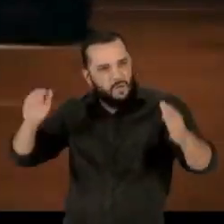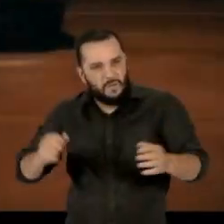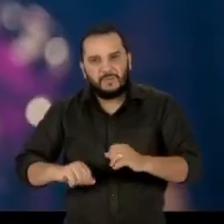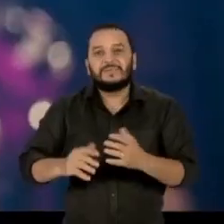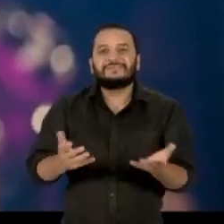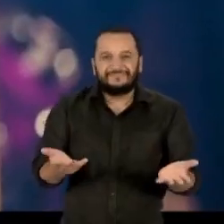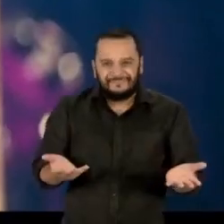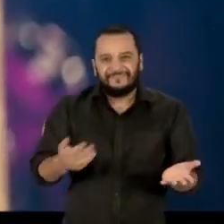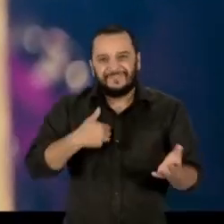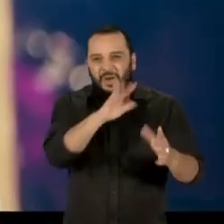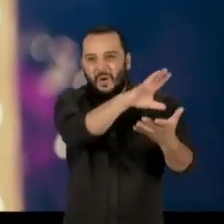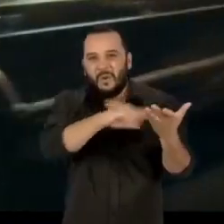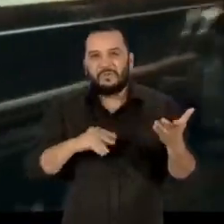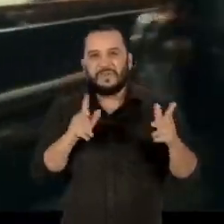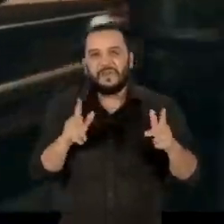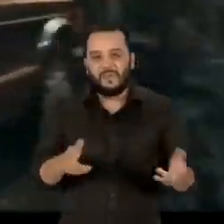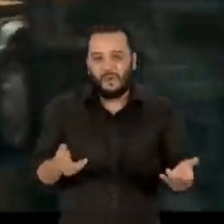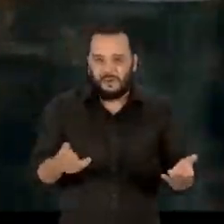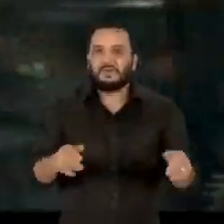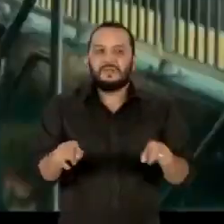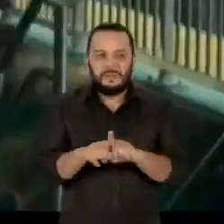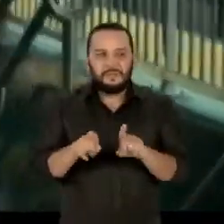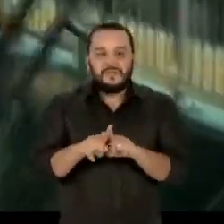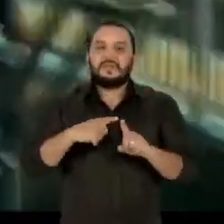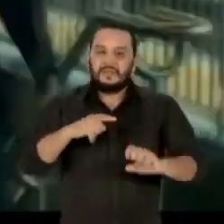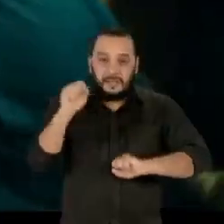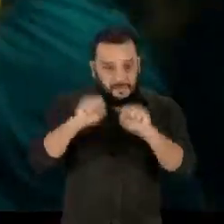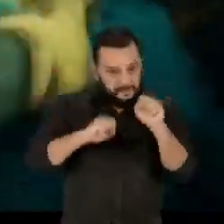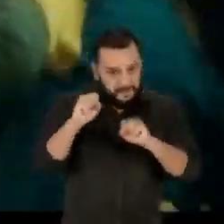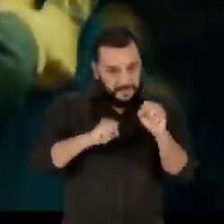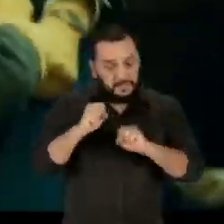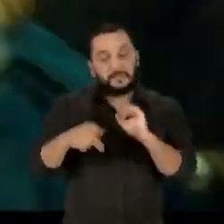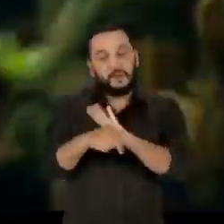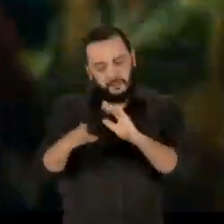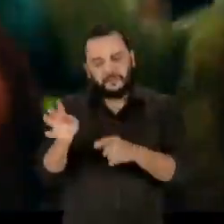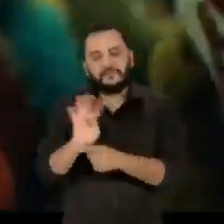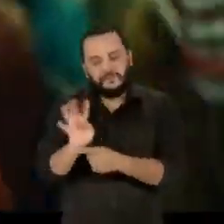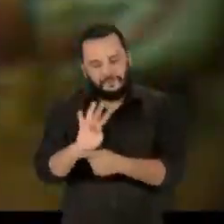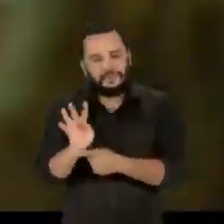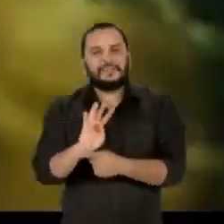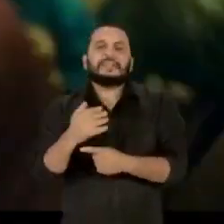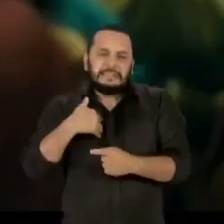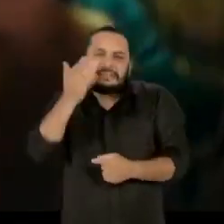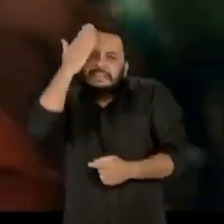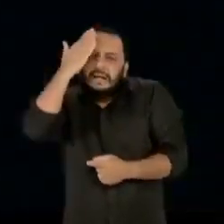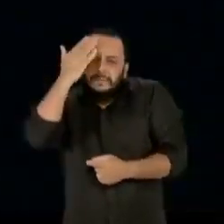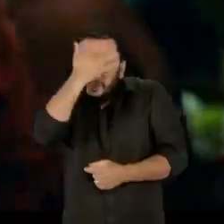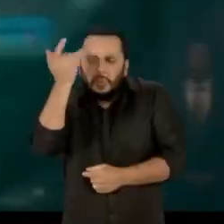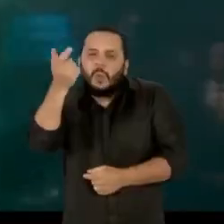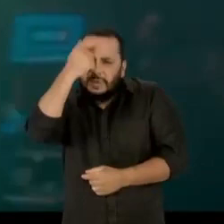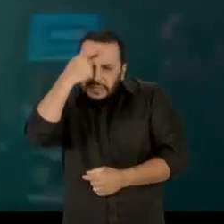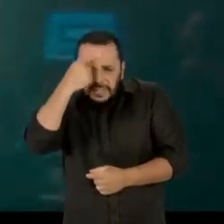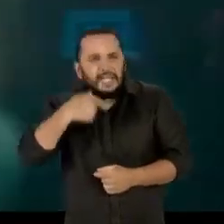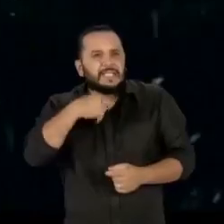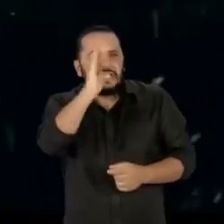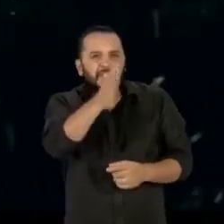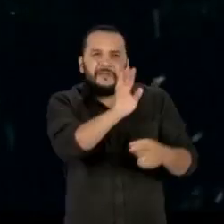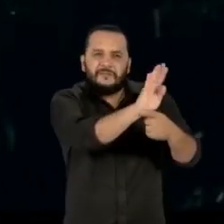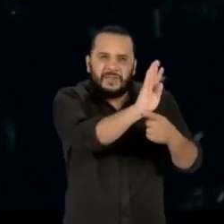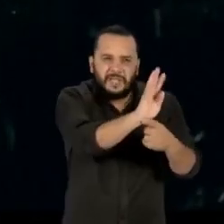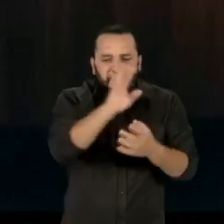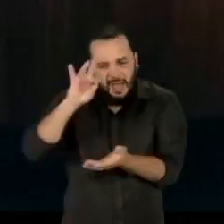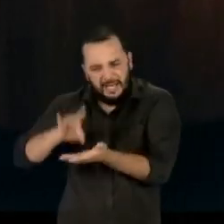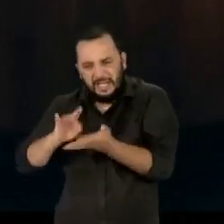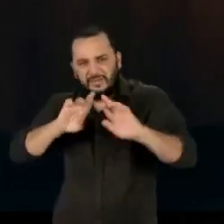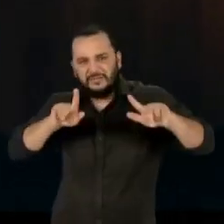redenção. A produtora Warner Brothers afirma que as pessoas sabem fazer a diferença entre ficção e realidade. Qualquer pessoa, diz a nota da produtora,